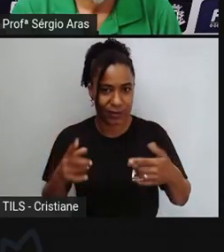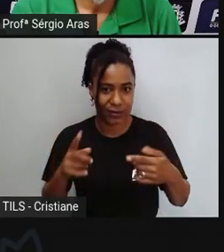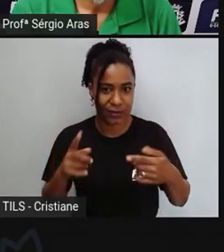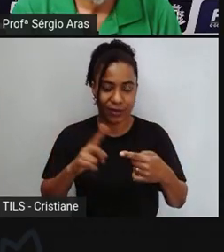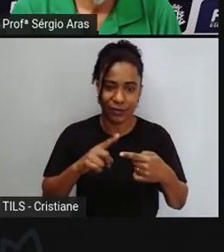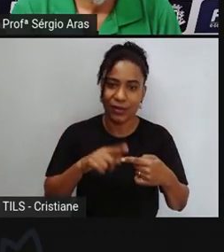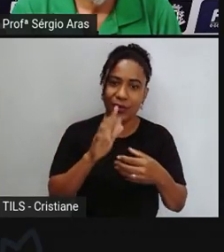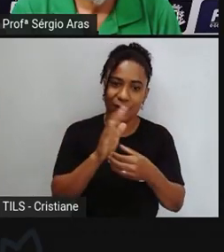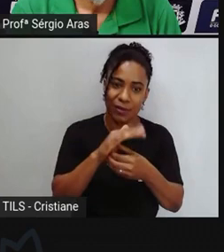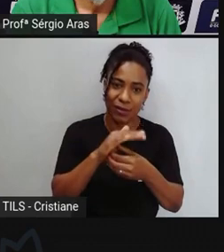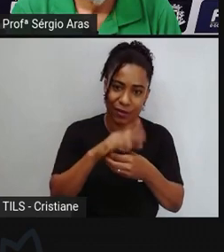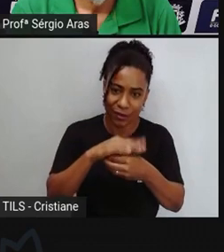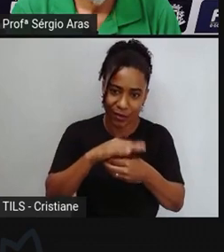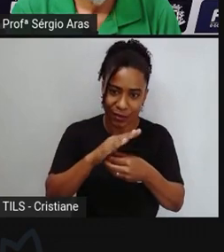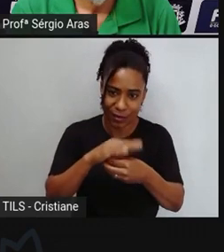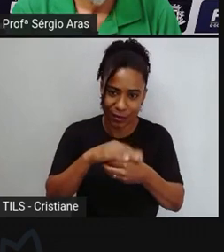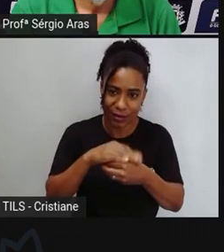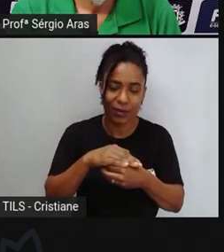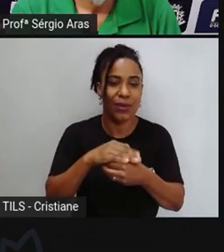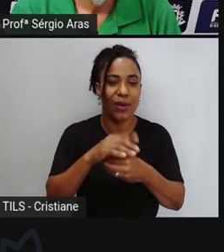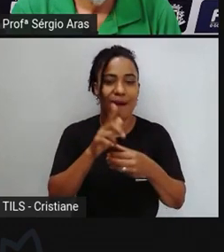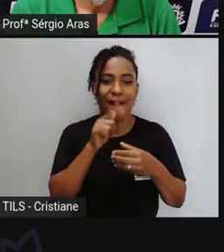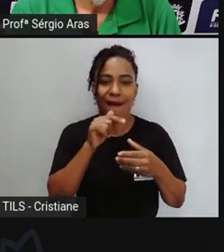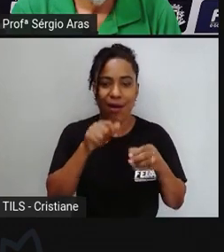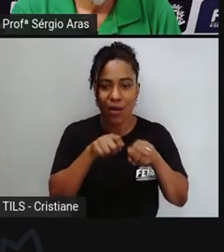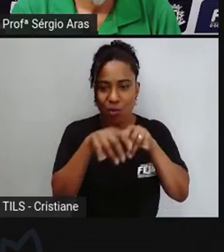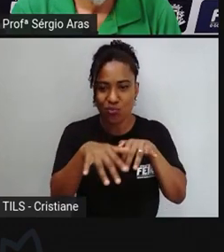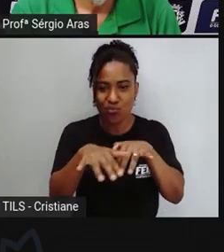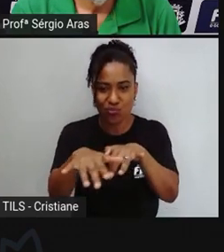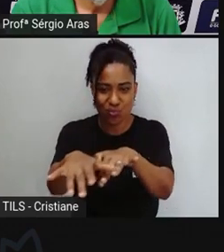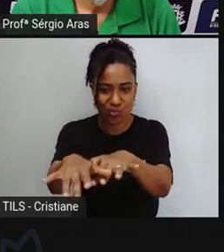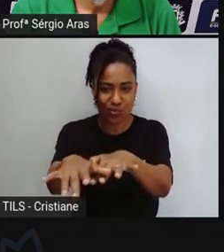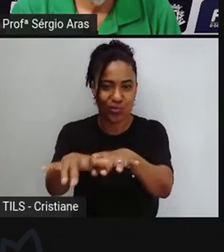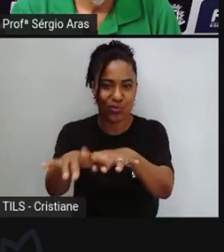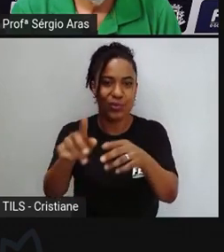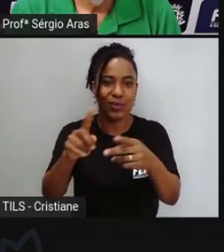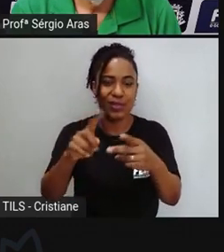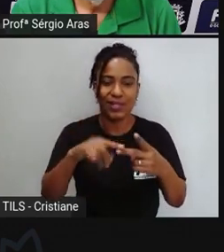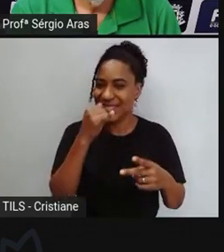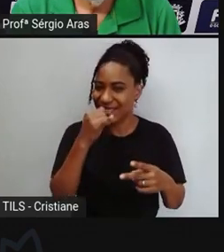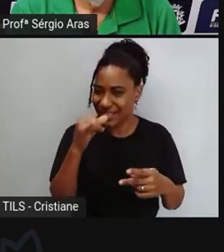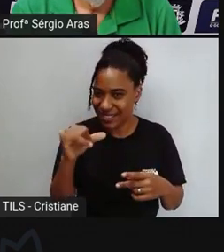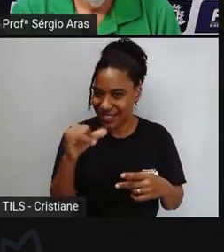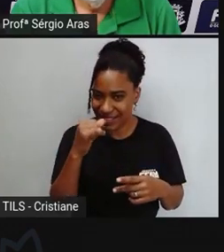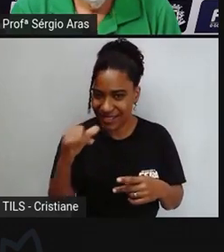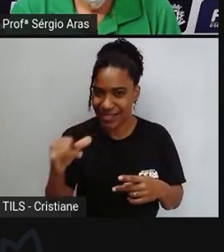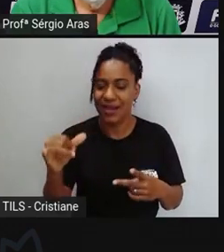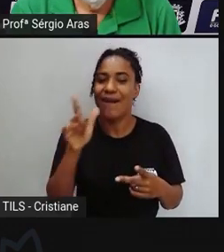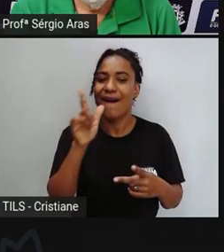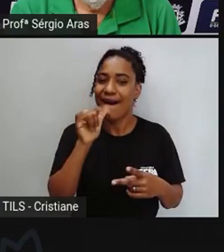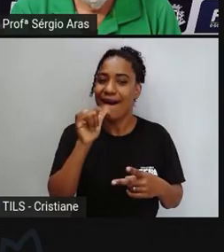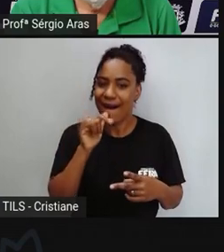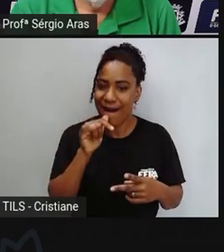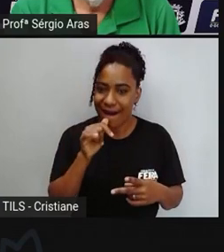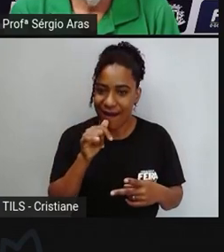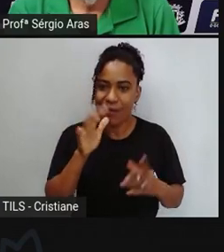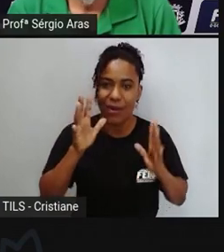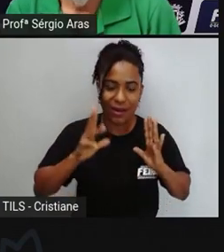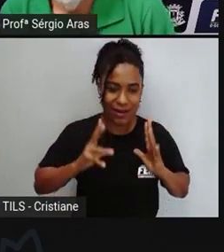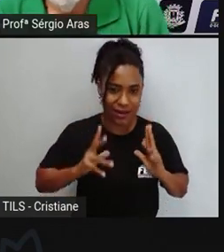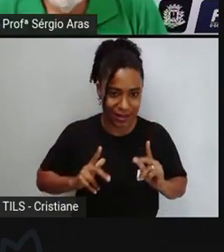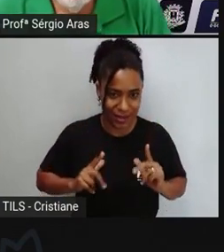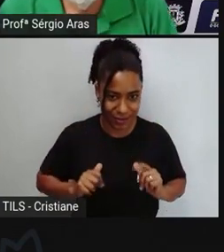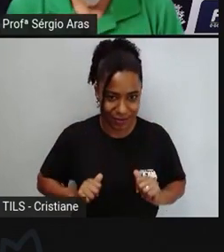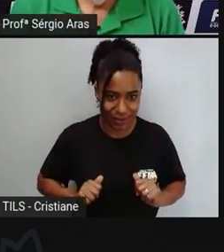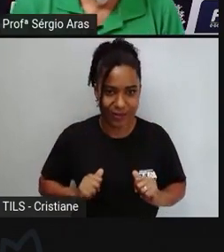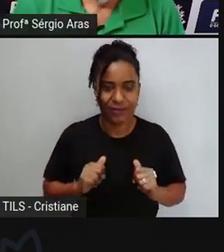a gente falou sobre o senhor trouxe a questão da energia elétrica da água potável chegar até essas casas do correio